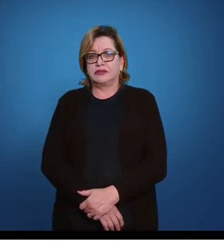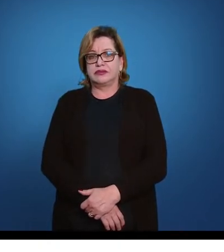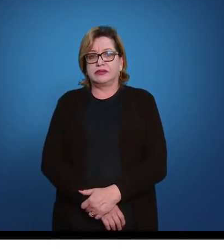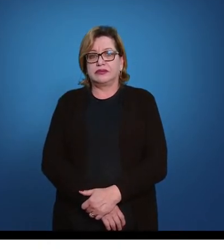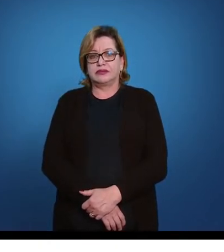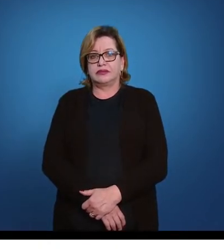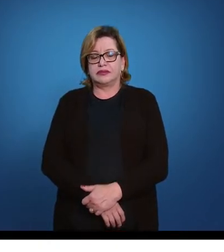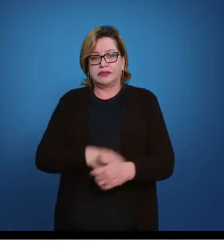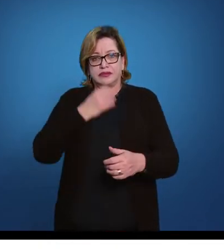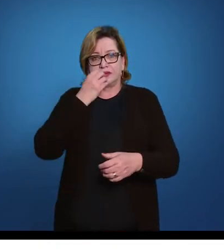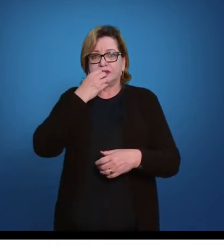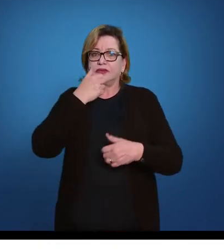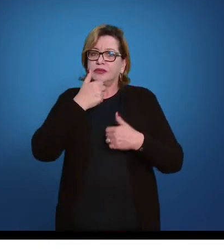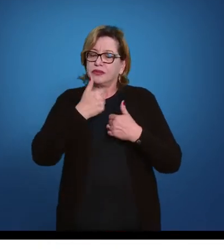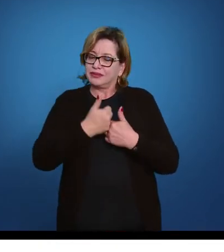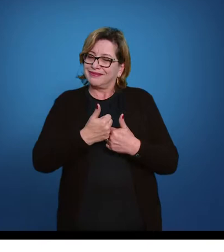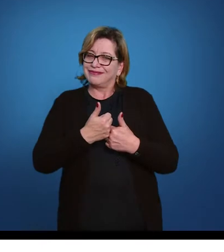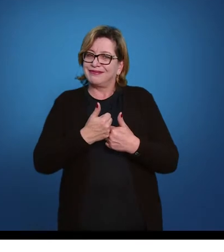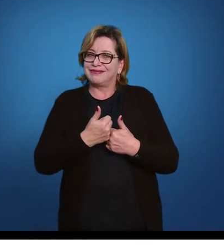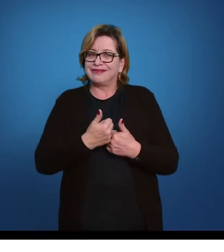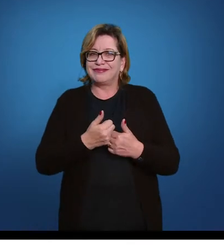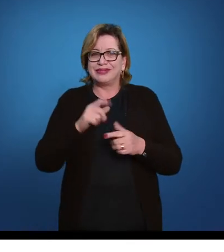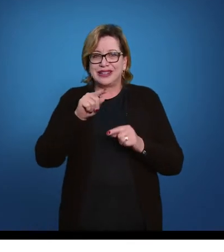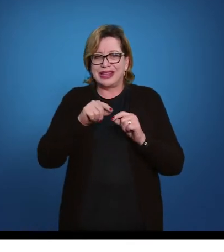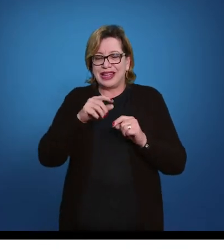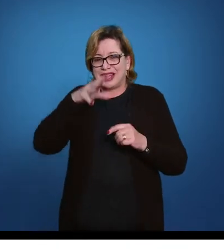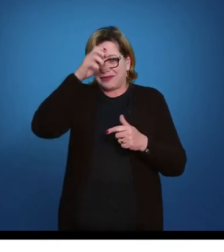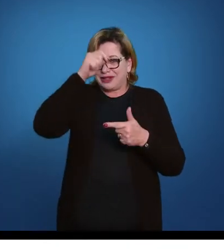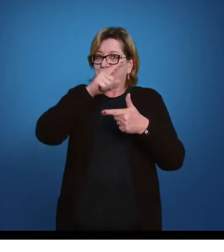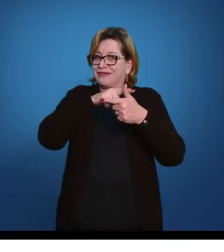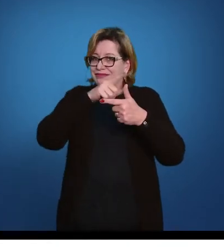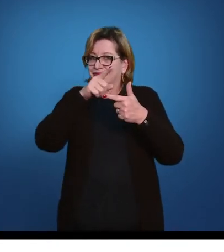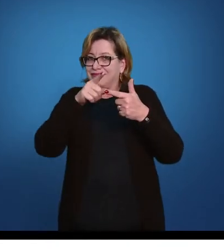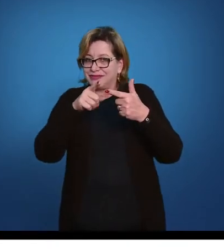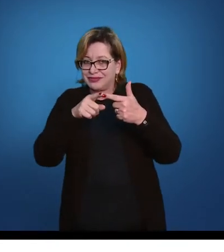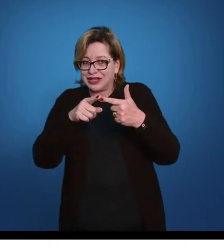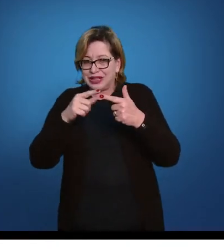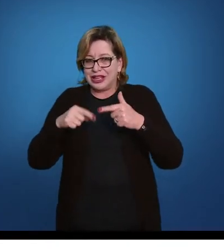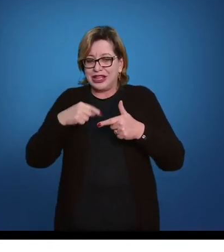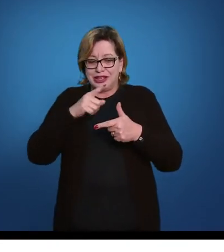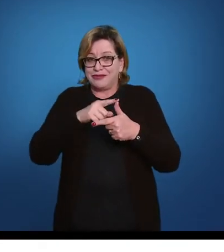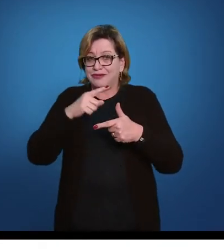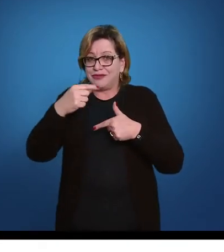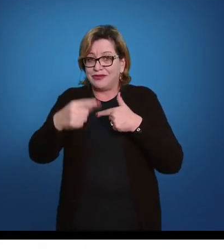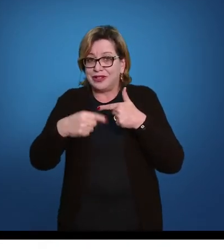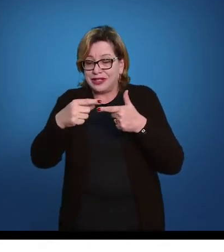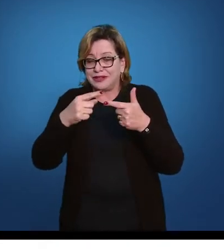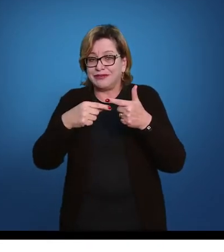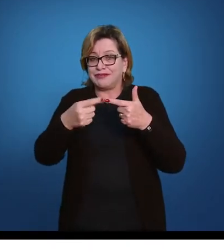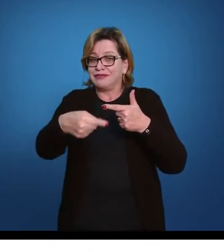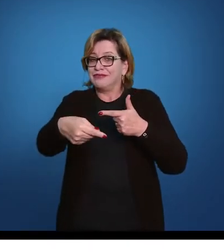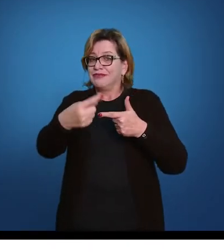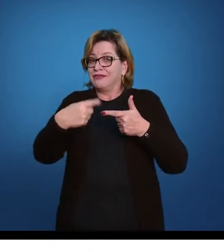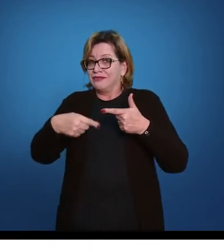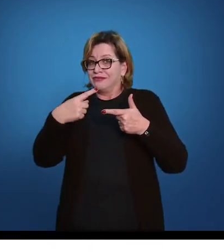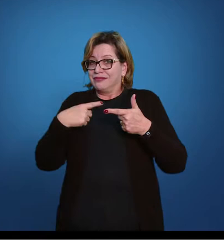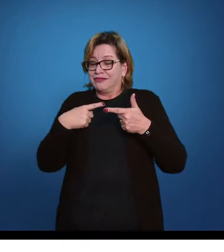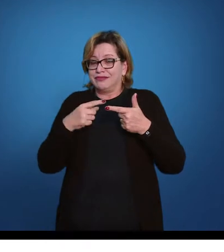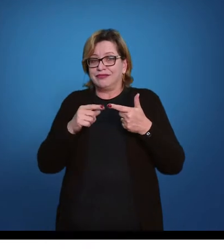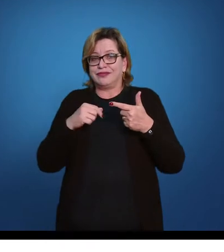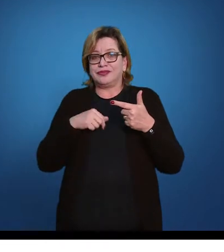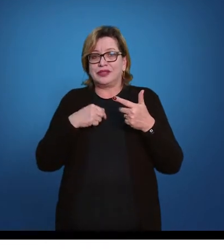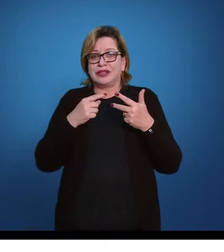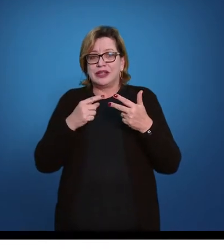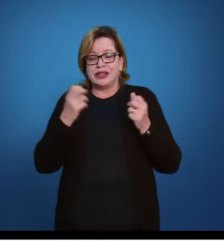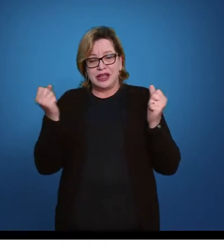Muito bem, então, o nosso, aprendemos já os rolamentos de frente e de costas. O